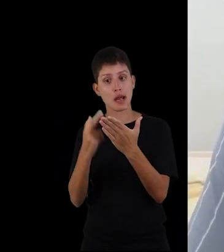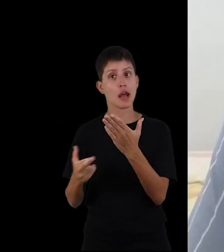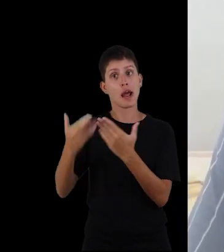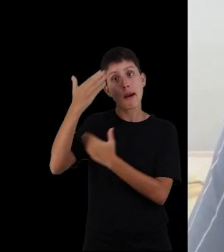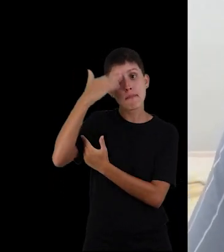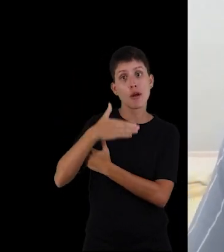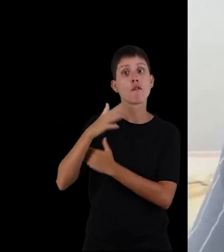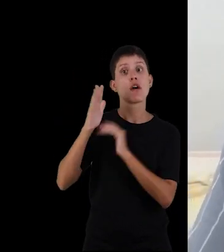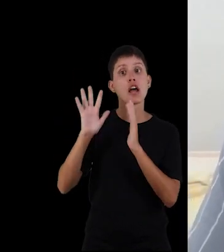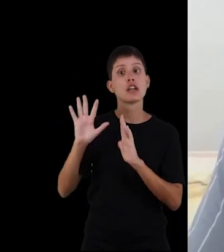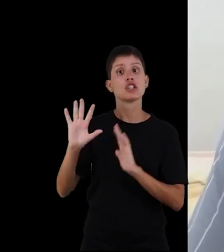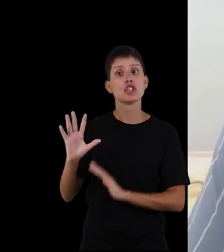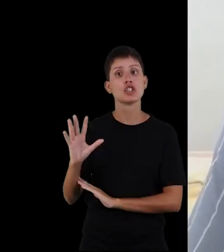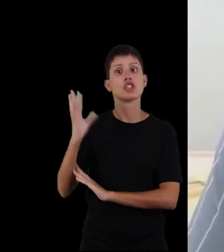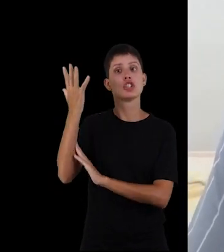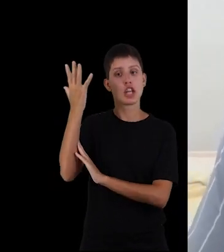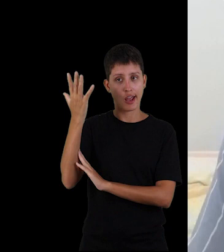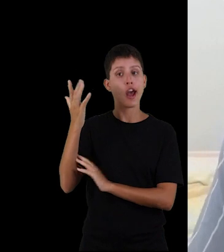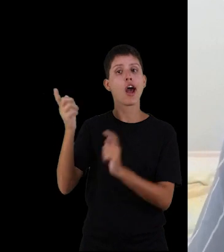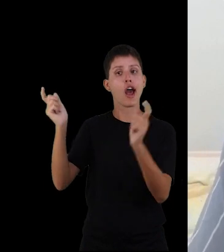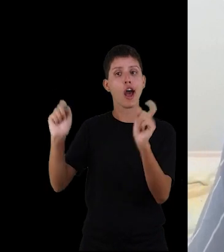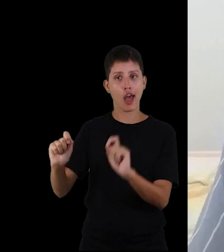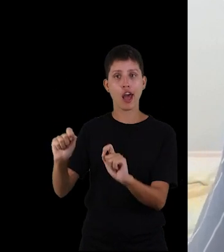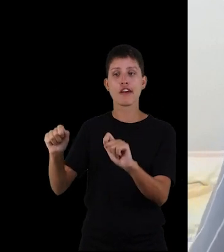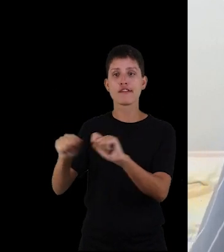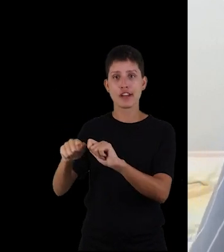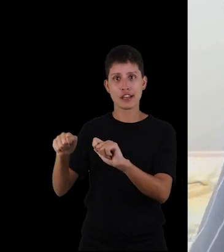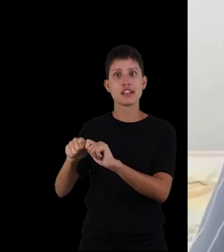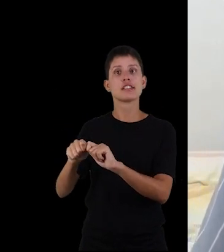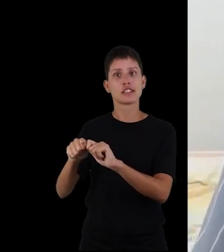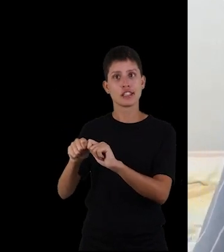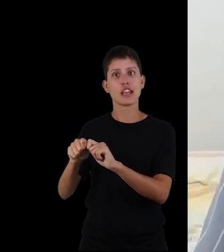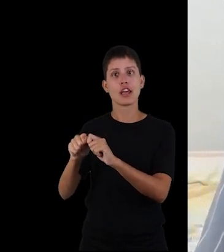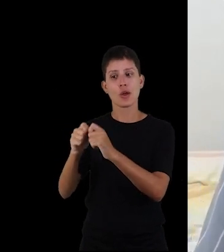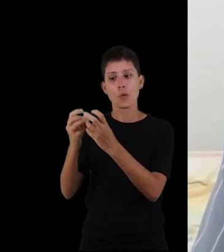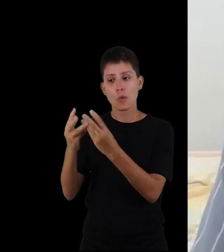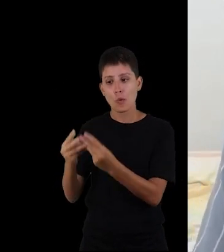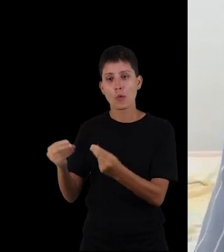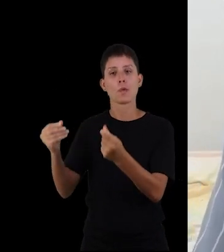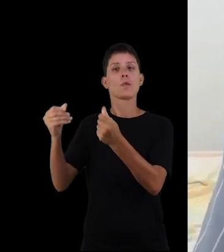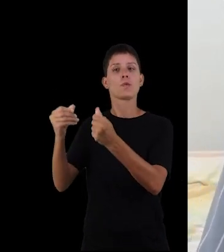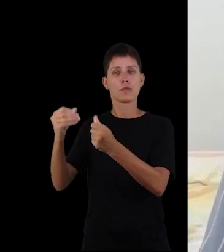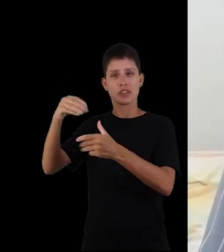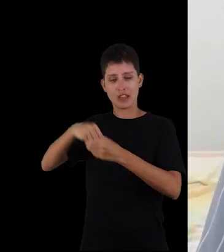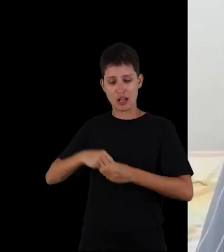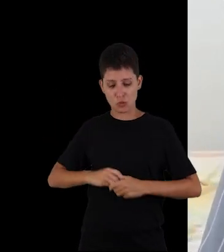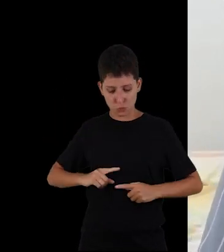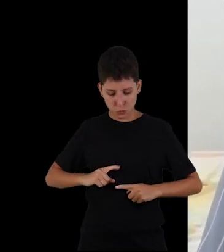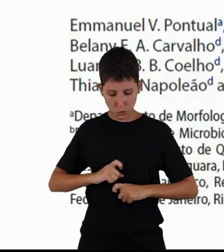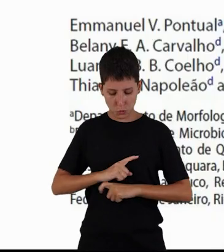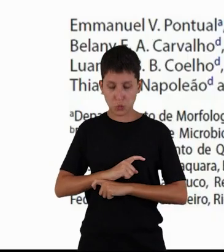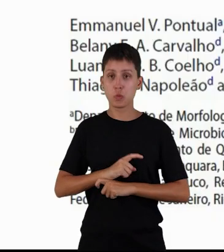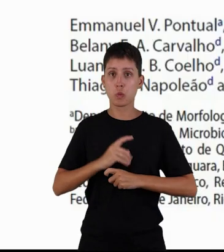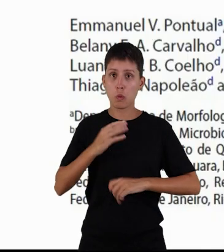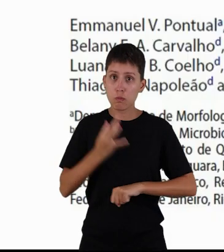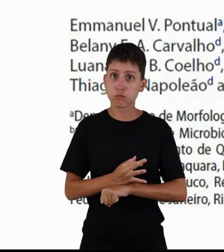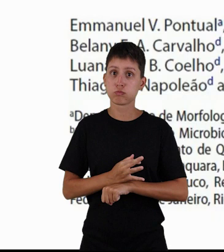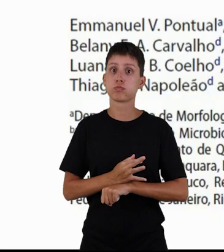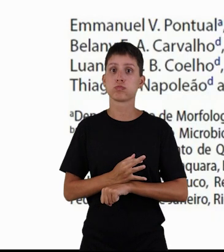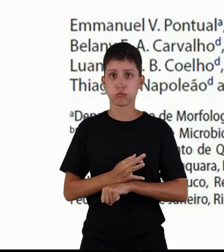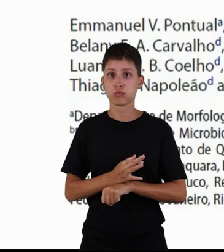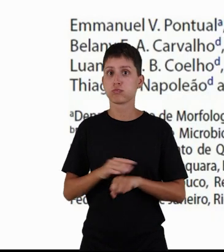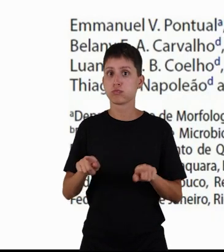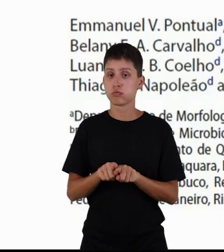literatura mostrando que ele foi capaz de causar a mortalidade, né, dos parasitas tripomastigotas.